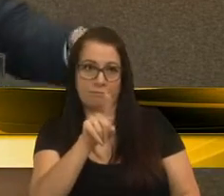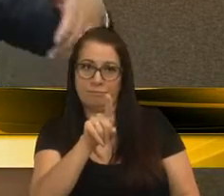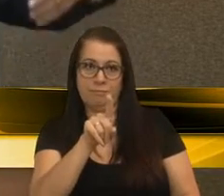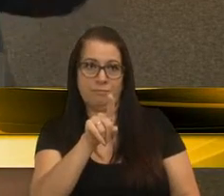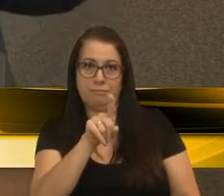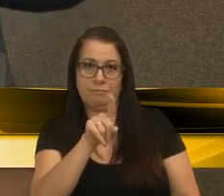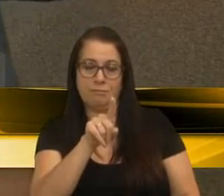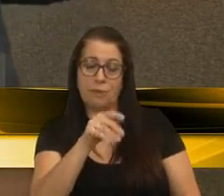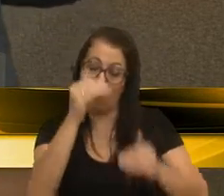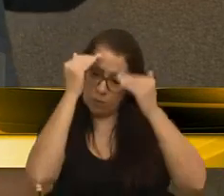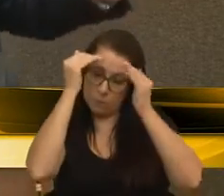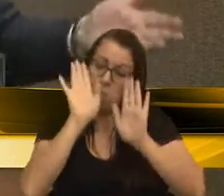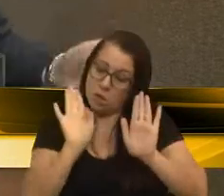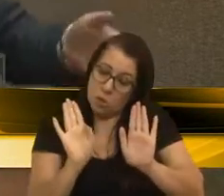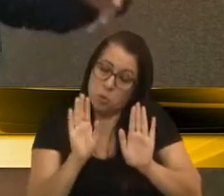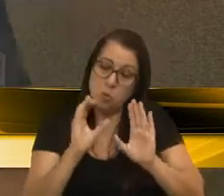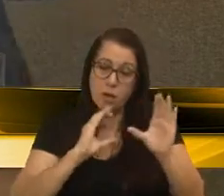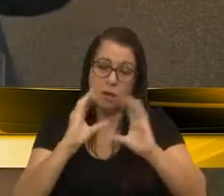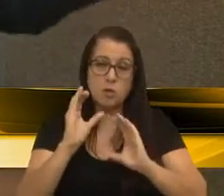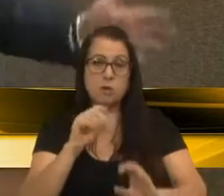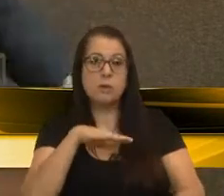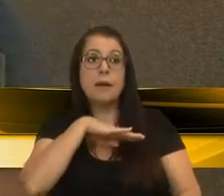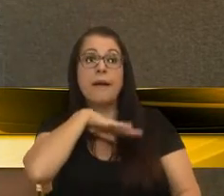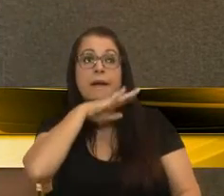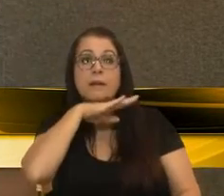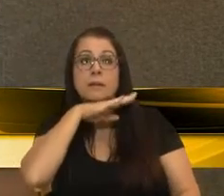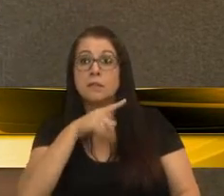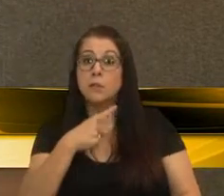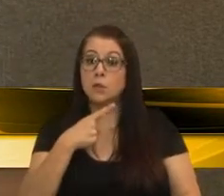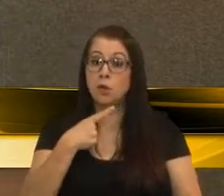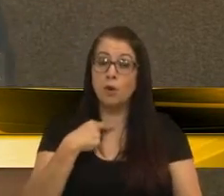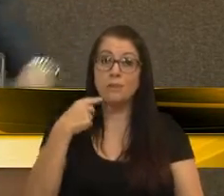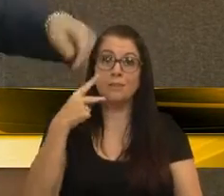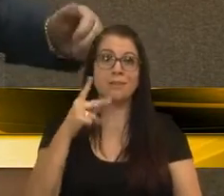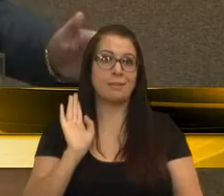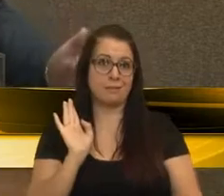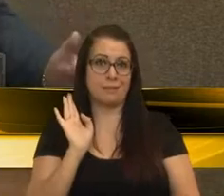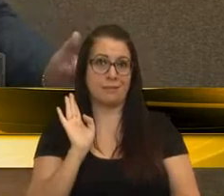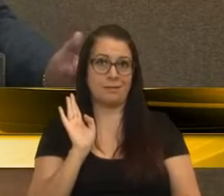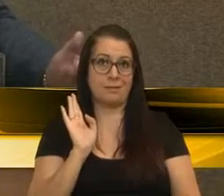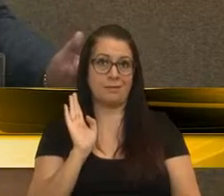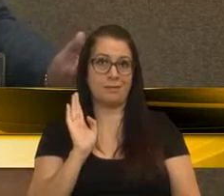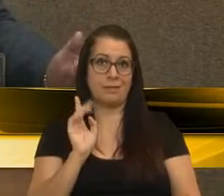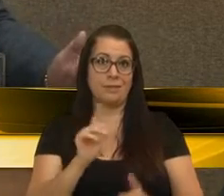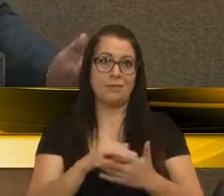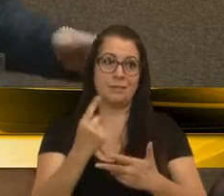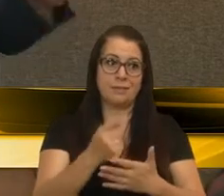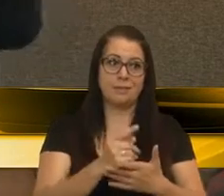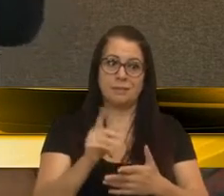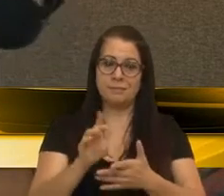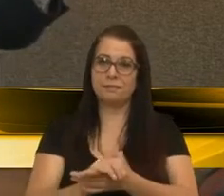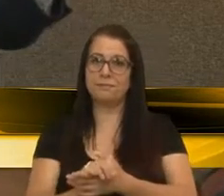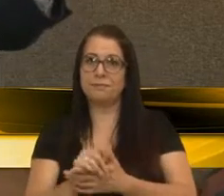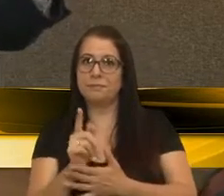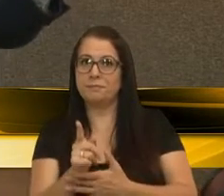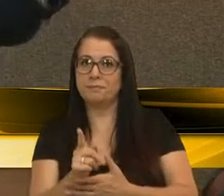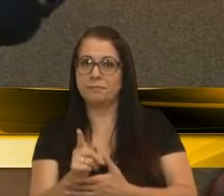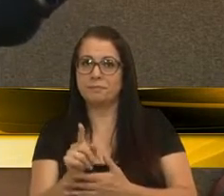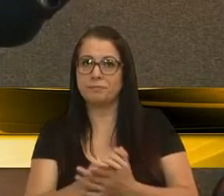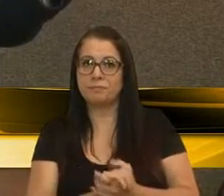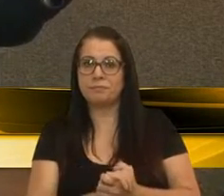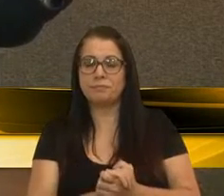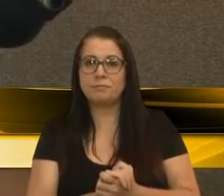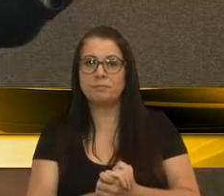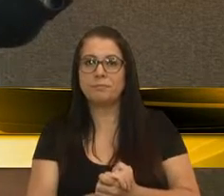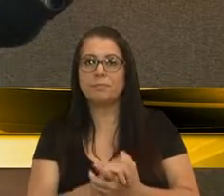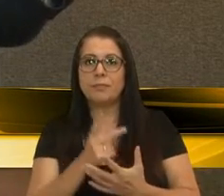Com todo o respeito à cantora Anitta e quem gosta dessa cantora, mas é exatamente por isso que eu disse que, quando